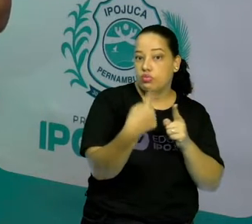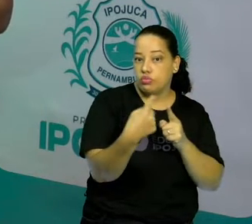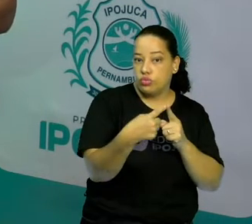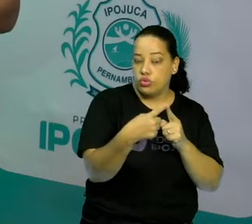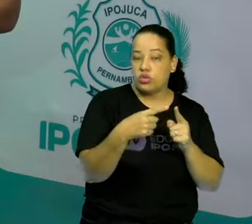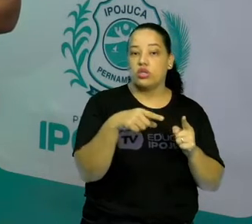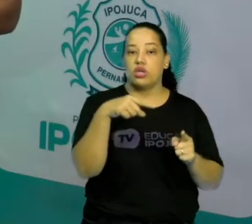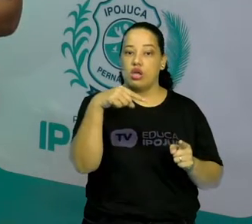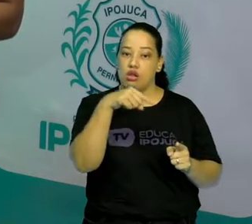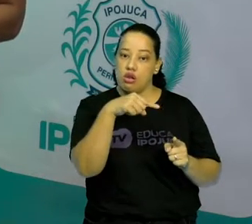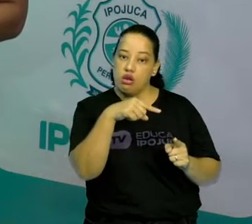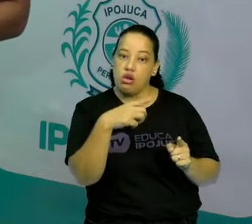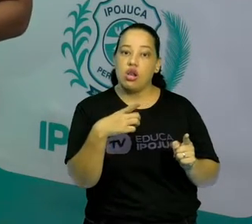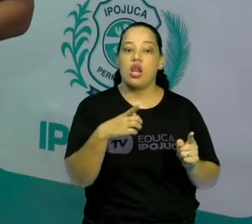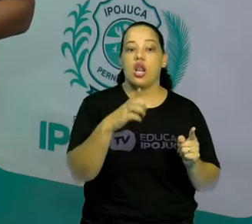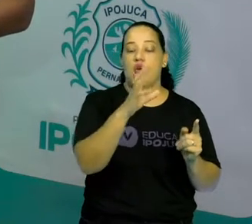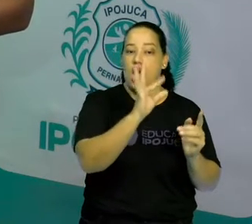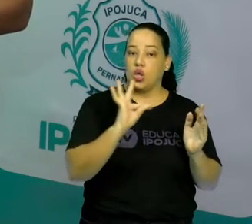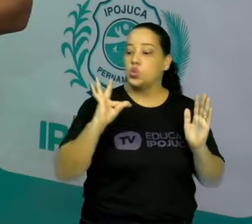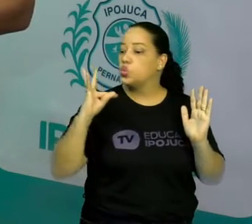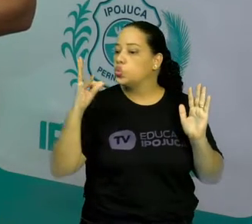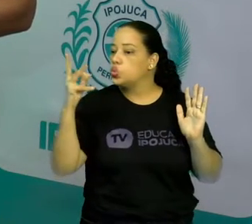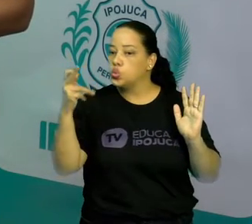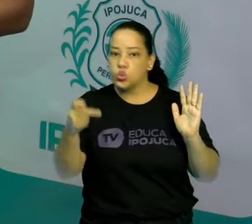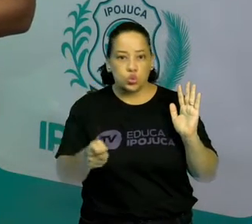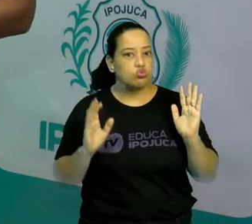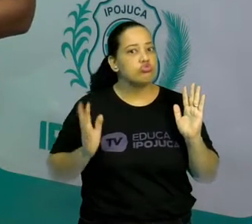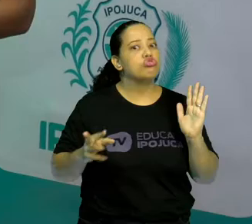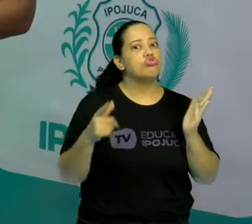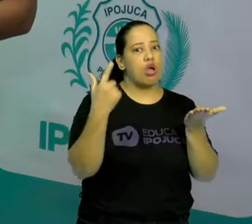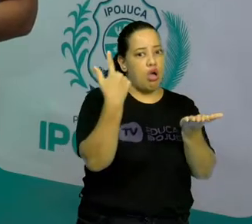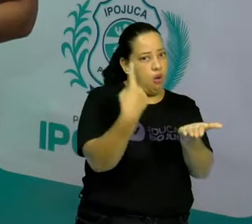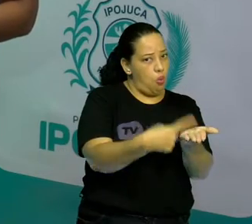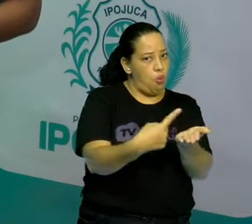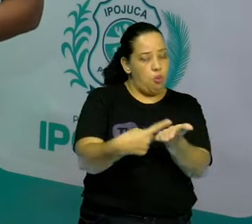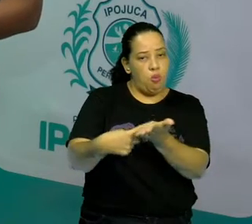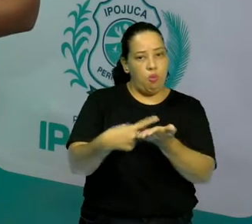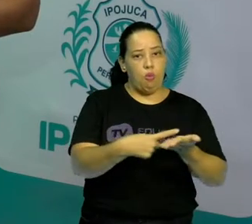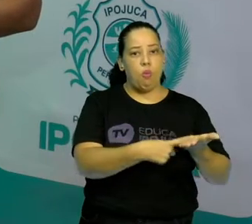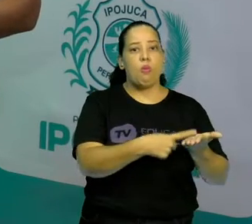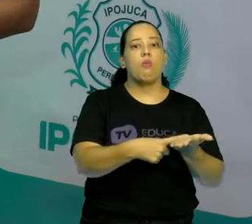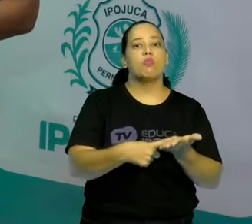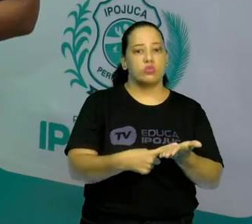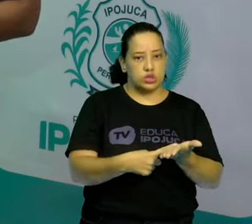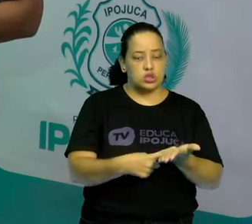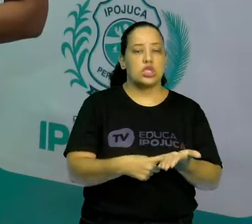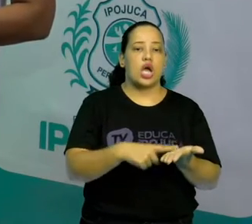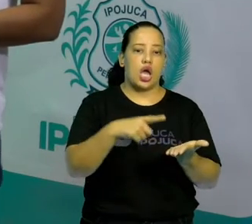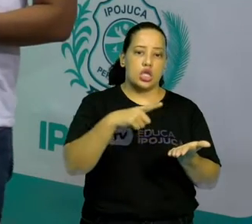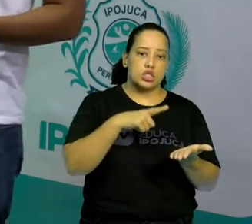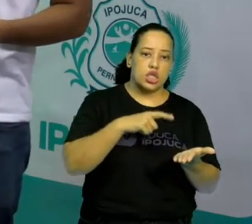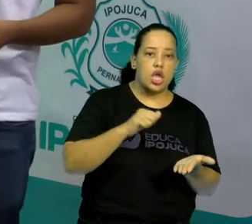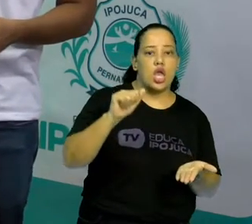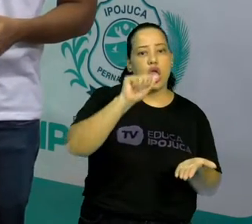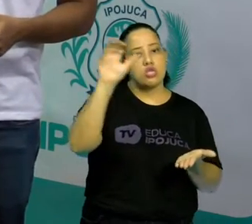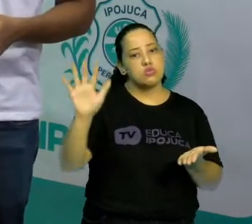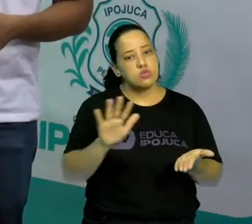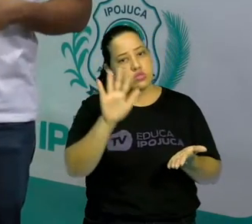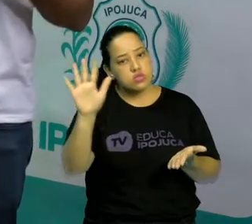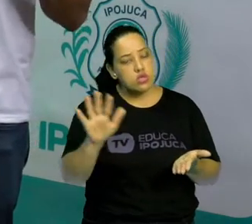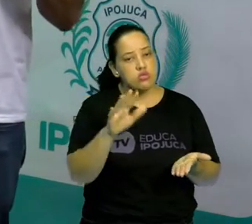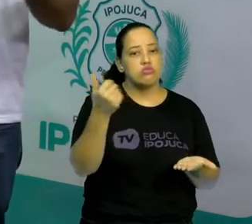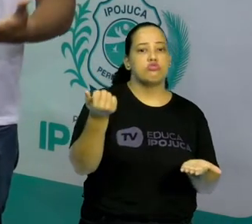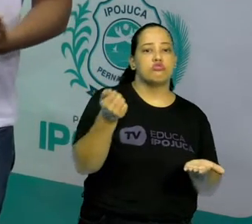institucionalização ou de universalização por meio de algumas entidades, como associações,